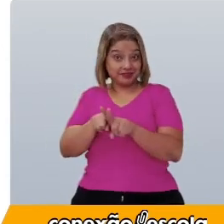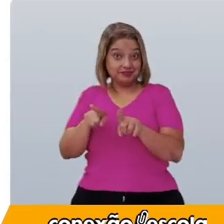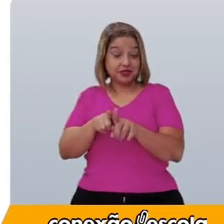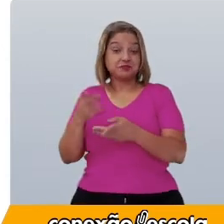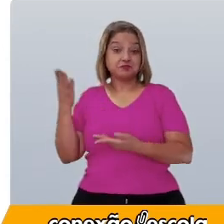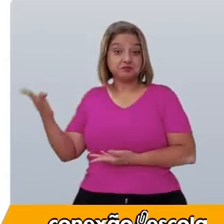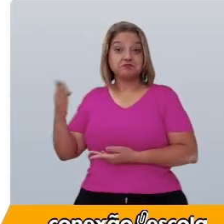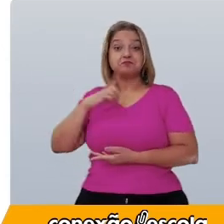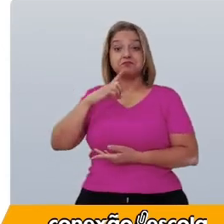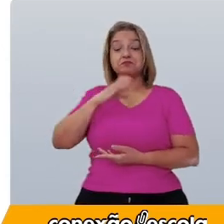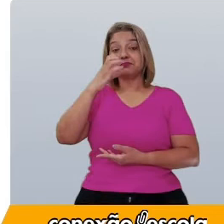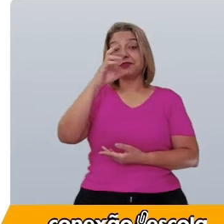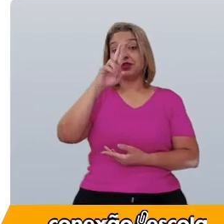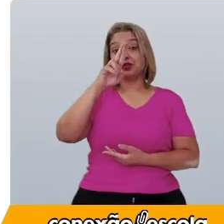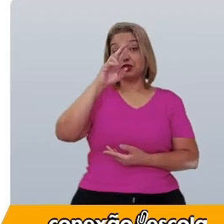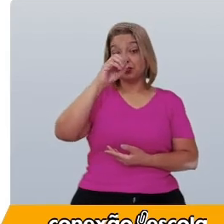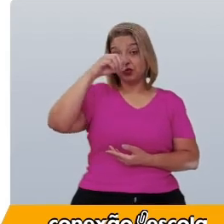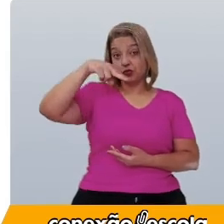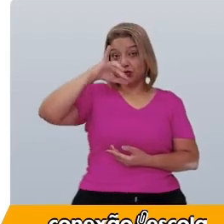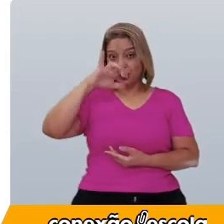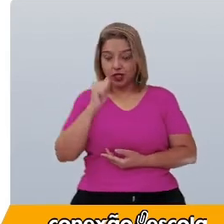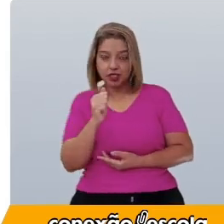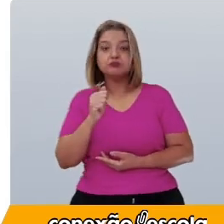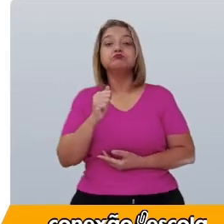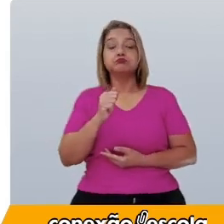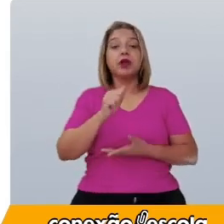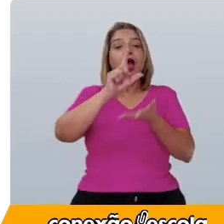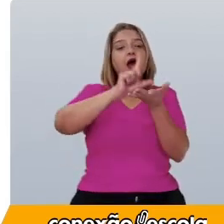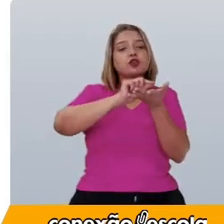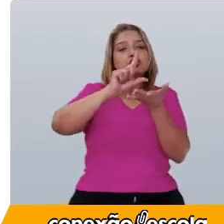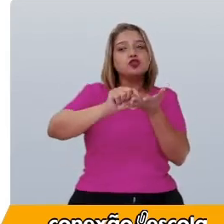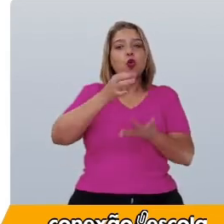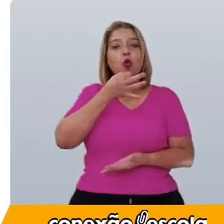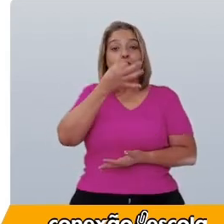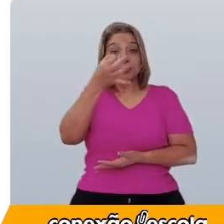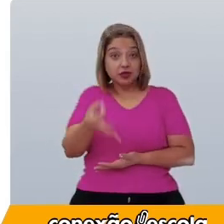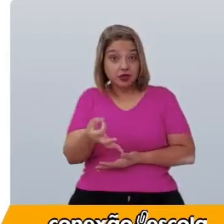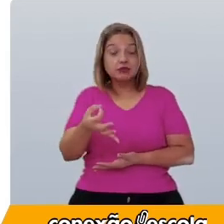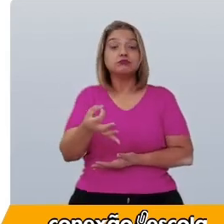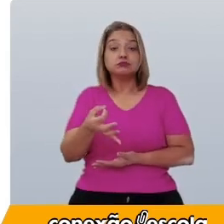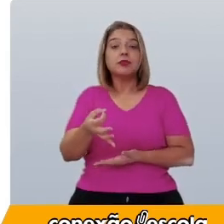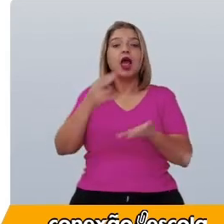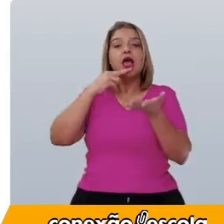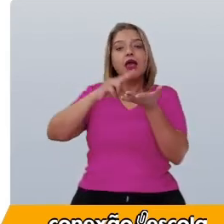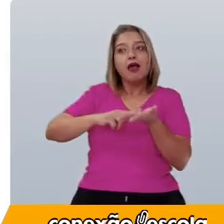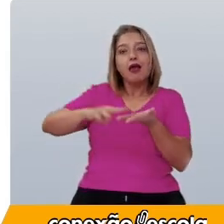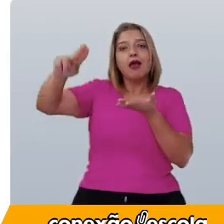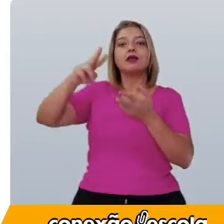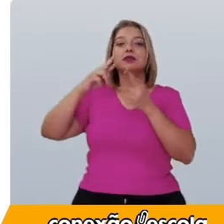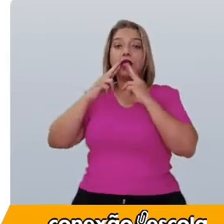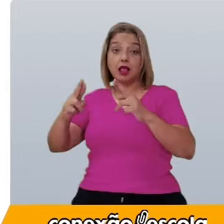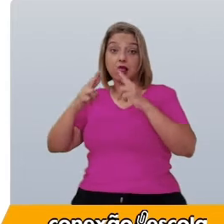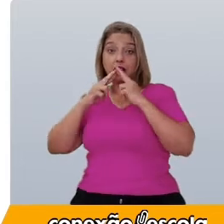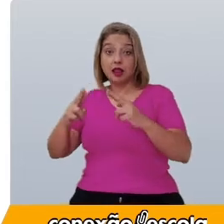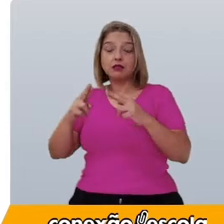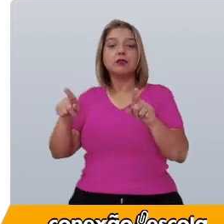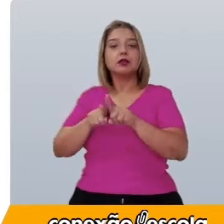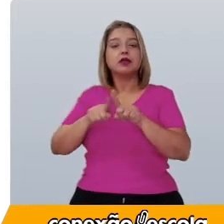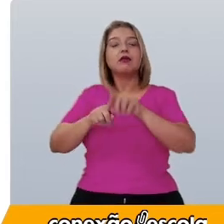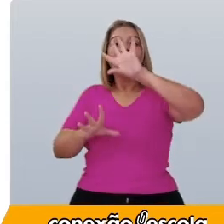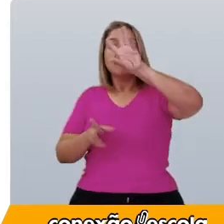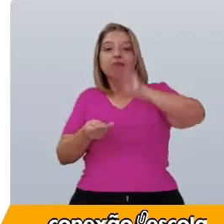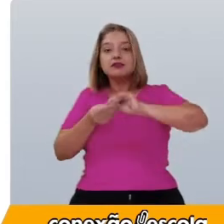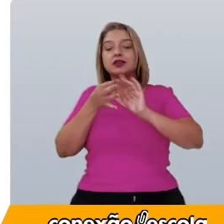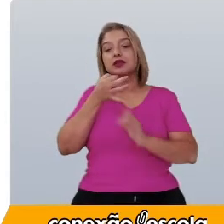crônica, artigo de opinião, carta de reclamação e a resenha